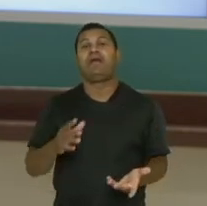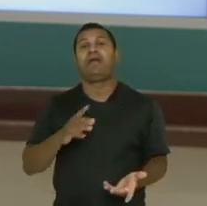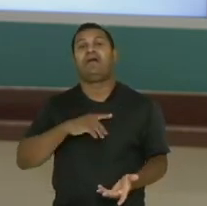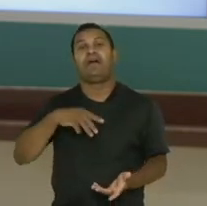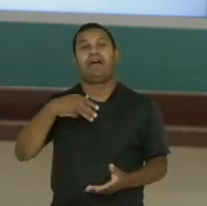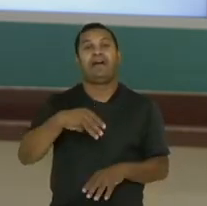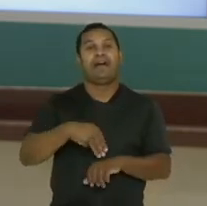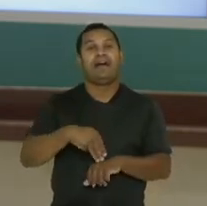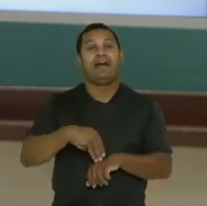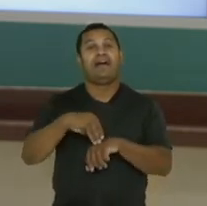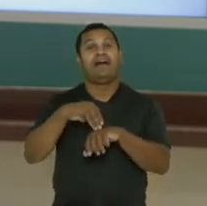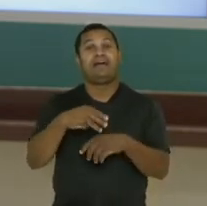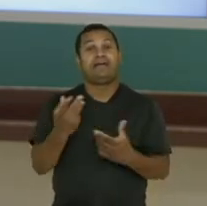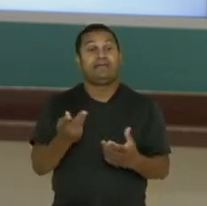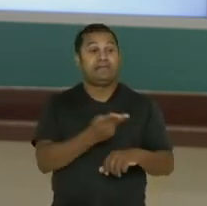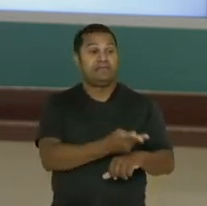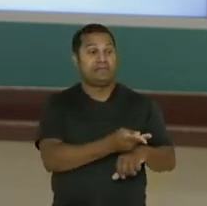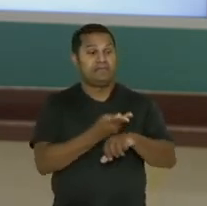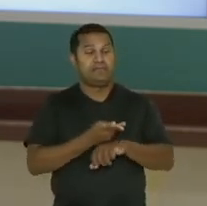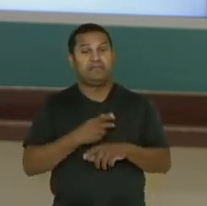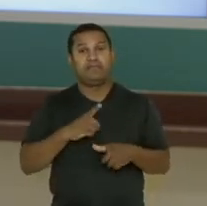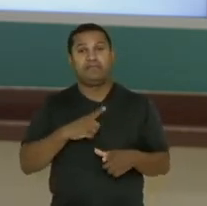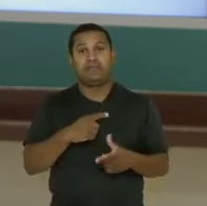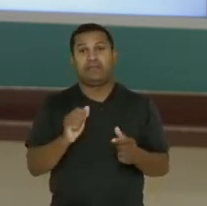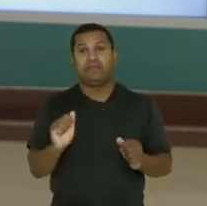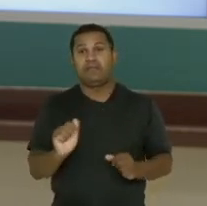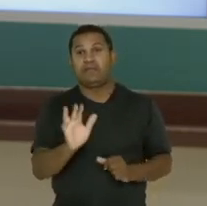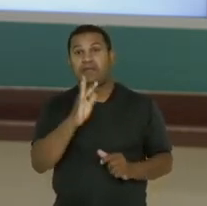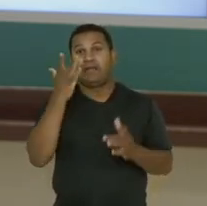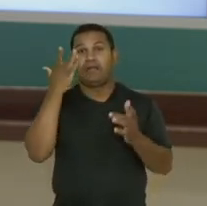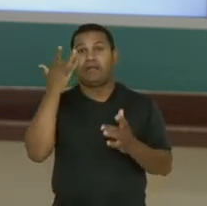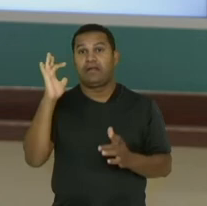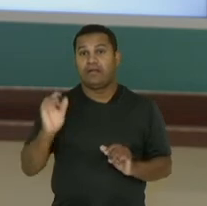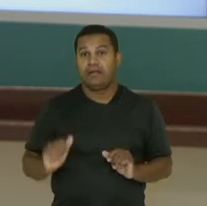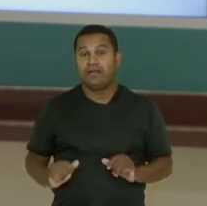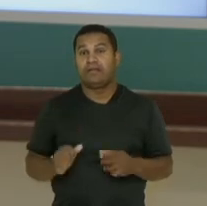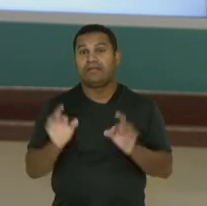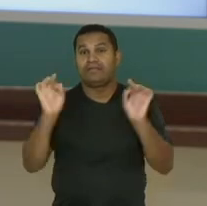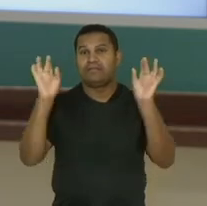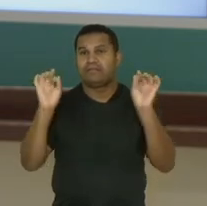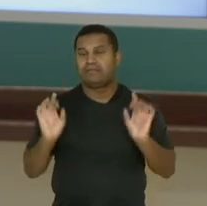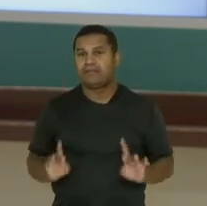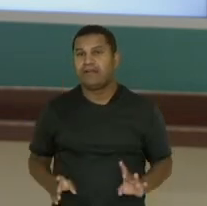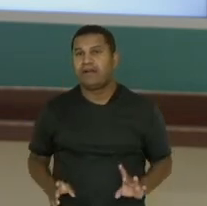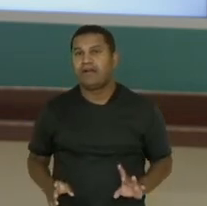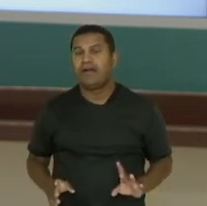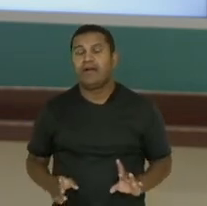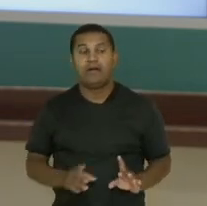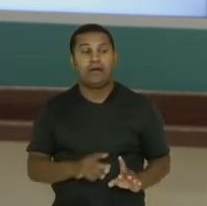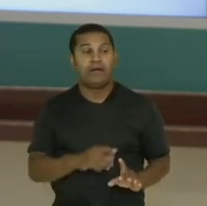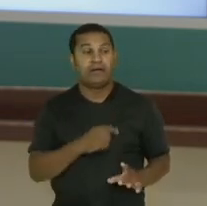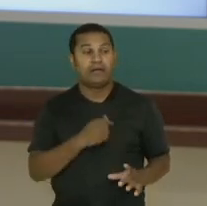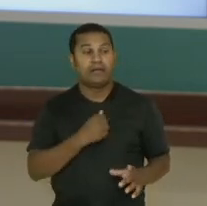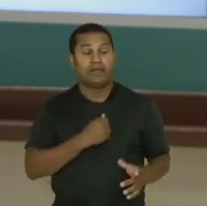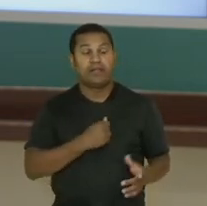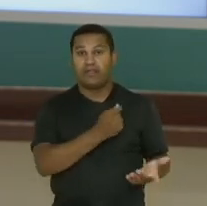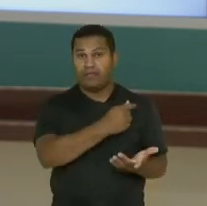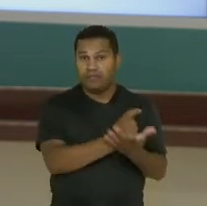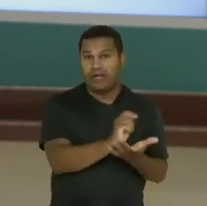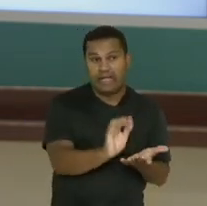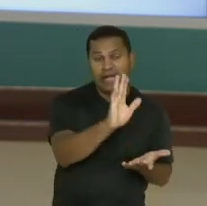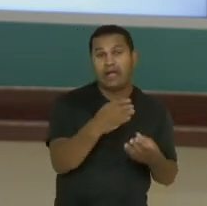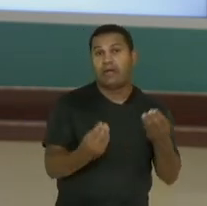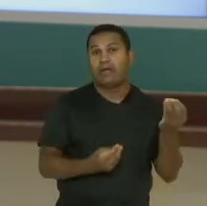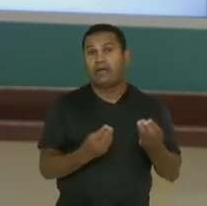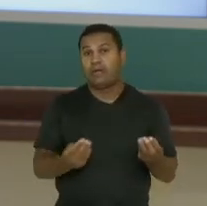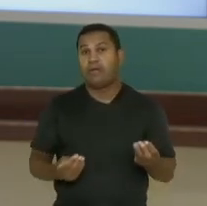cara? O teu cliente vai estar disposto a pagar? Não vai? Como é vai ser esse negócio? E a localização do café, né? Onde você vai colocar